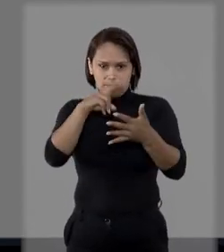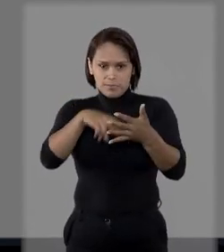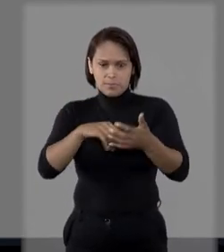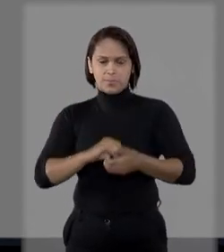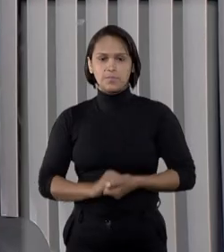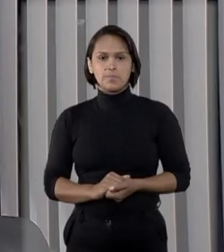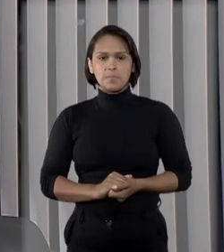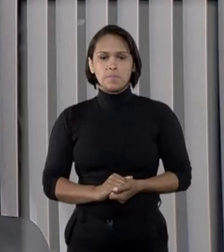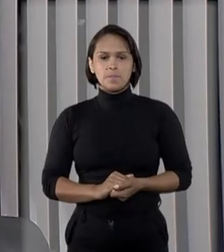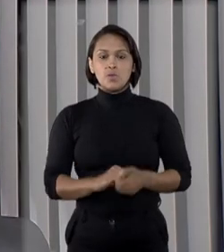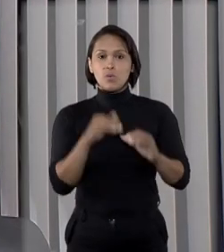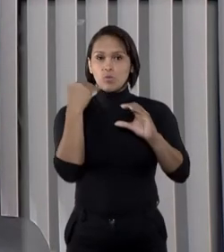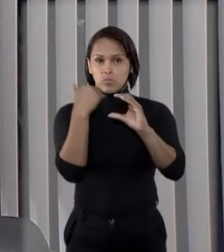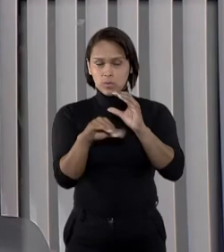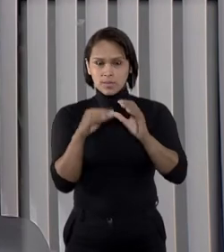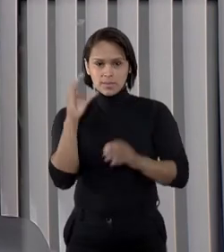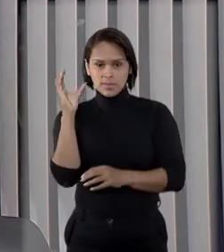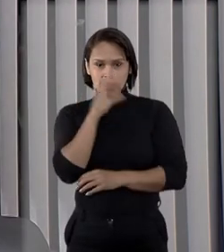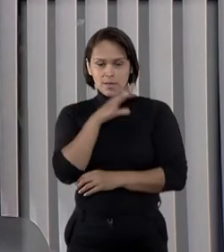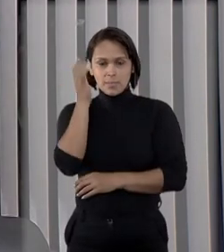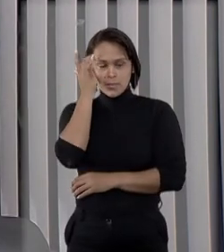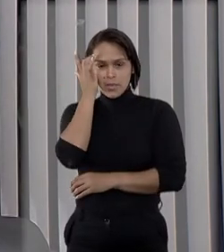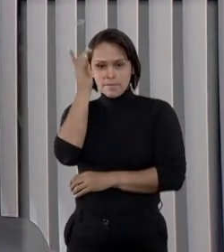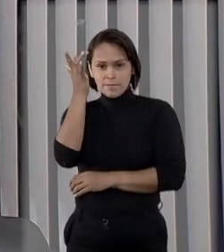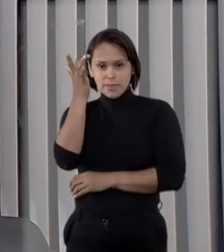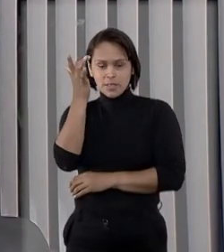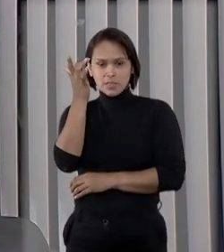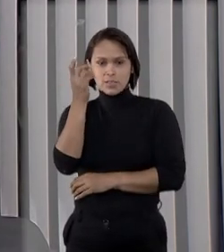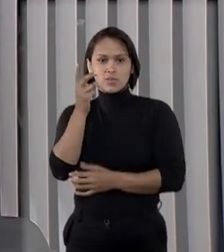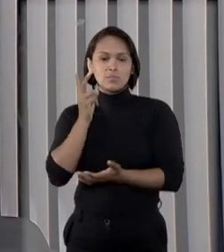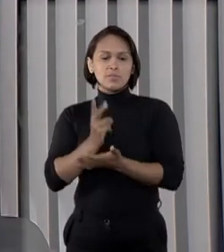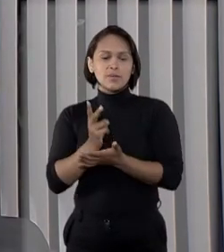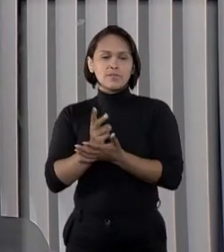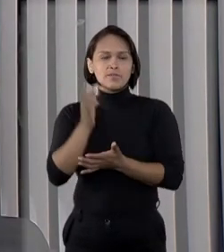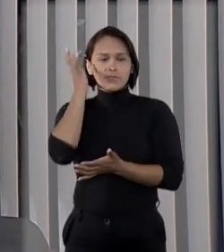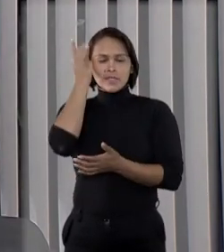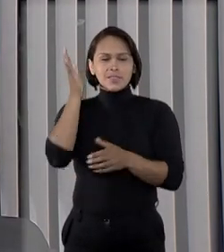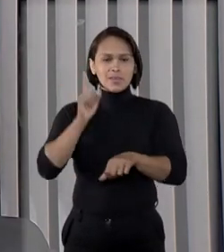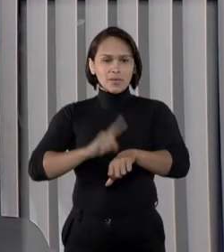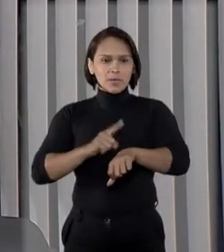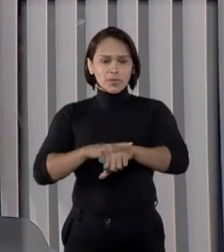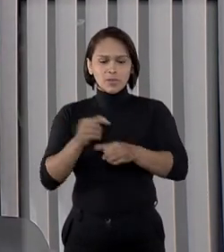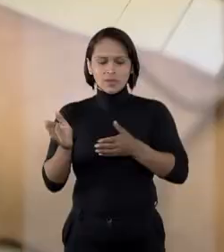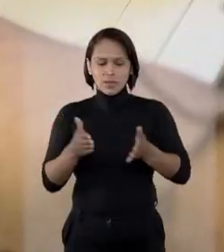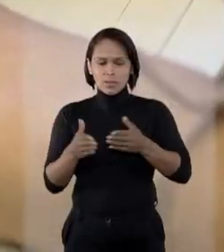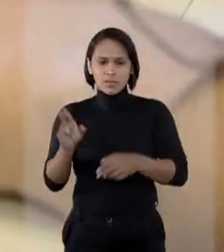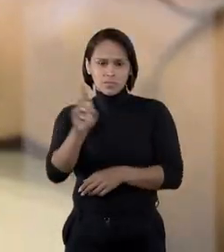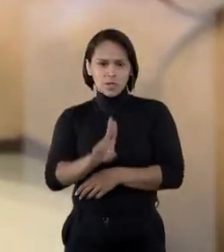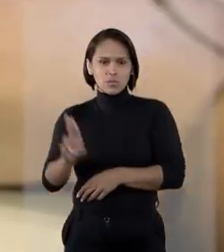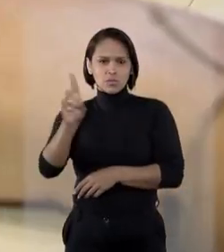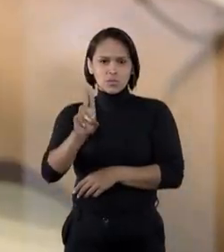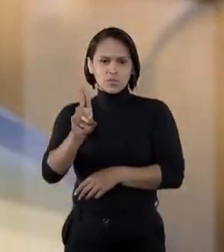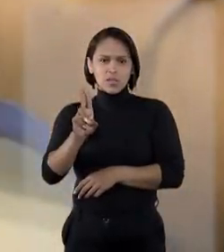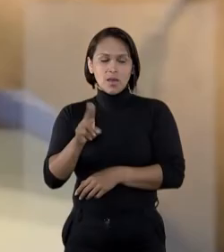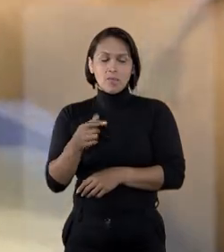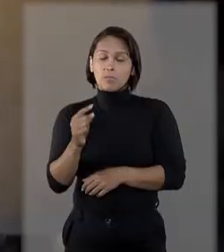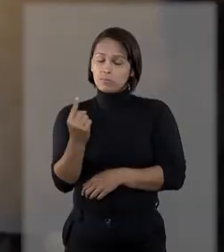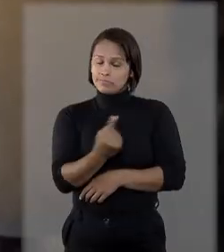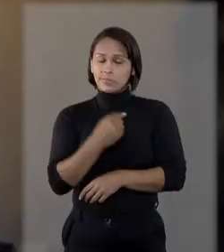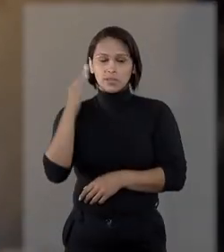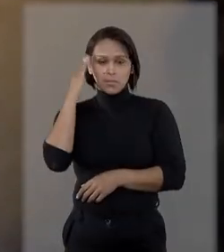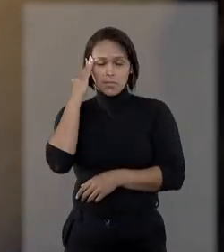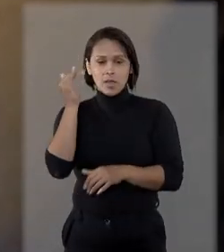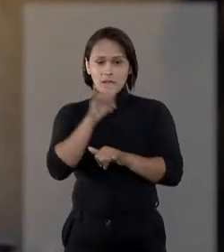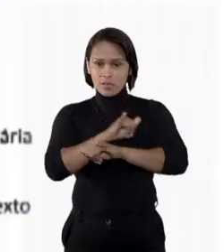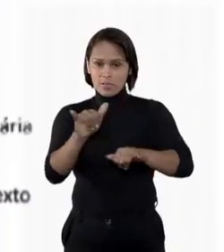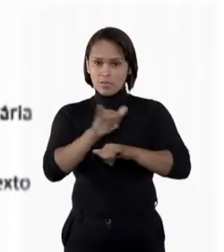STJ. Acesso mais rápido, mais fácil, para facilitar o tempo também do usuário, porque nós sabemos que